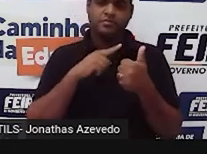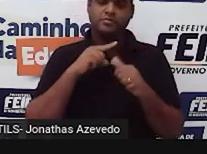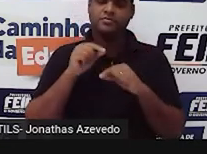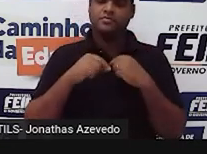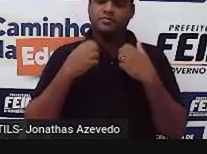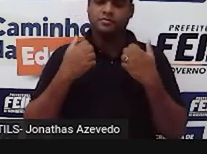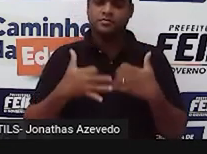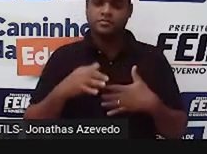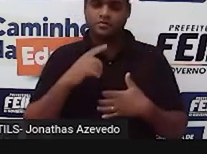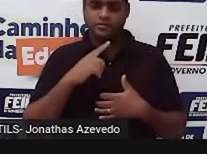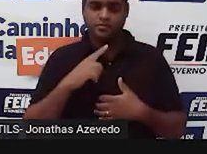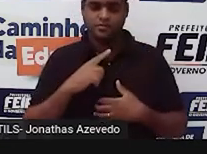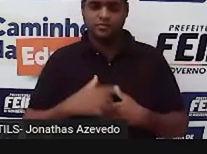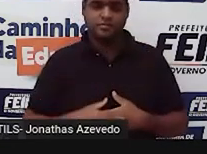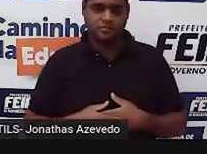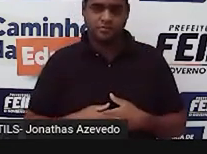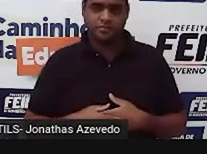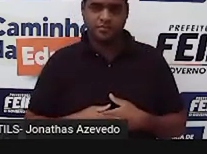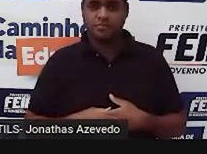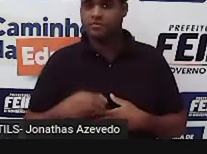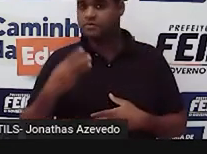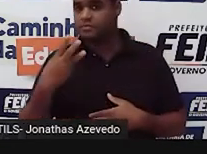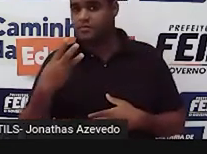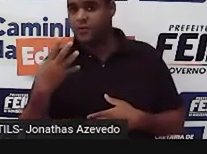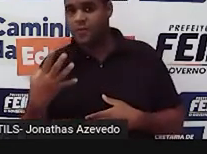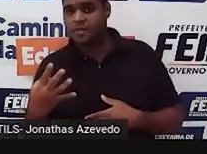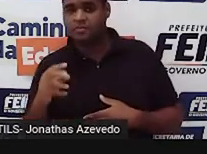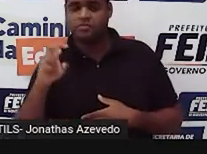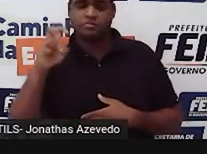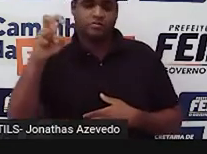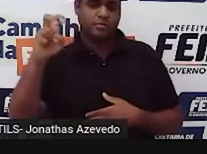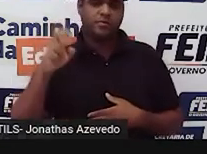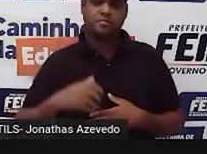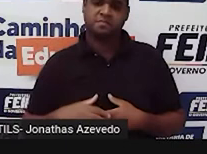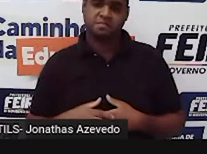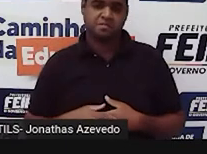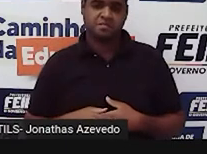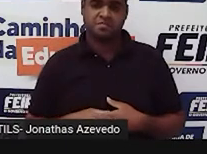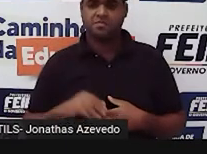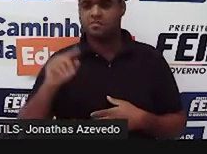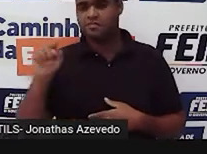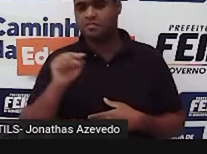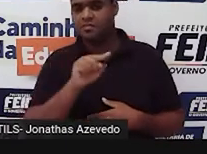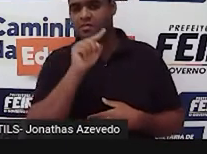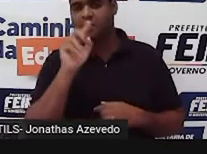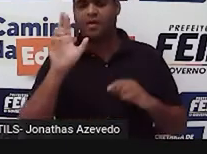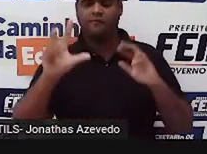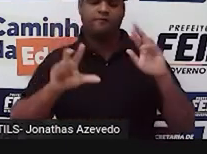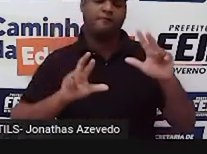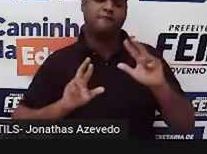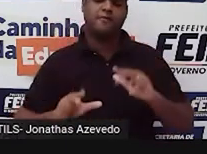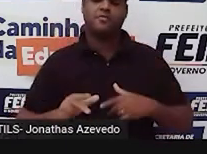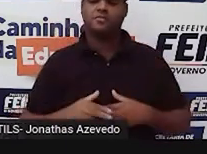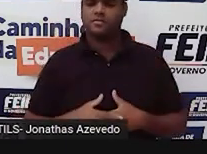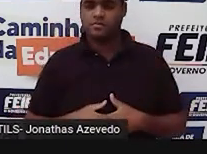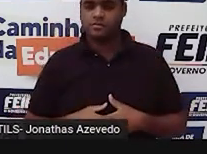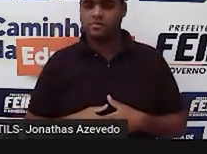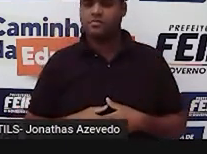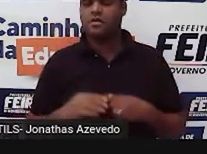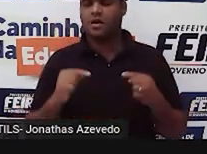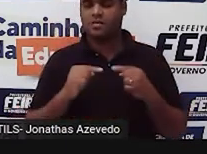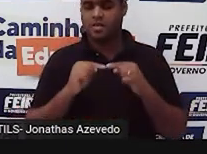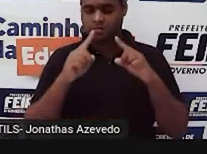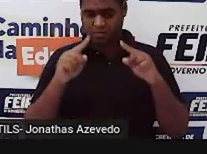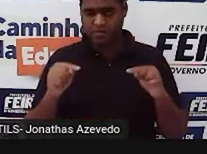medindo 3, um lado medindo 4, um lado medindo 5, os três lados com medidas diferentes, esse é um